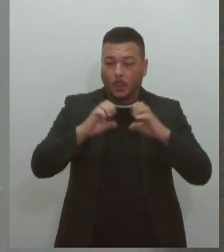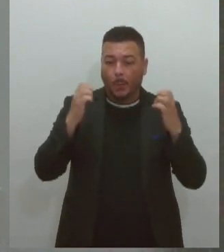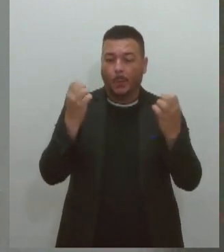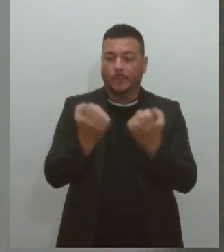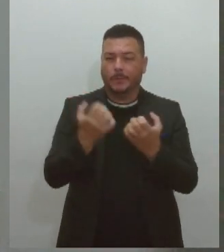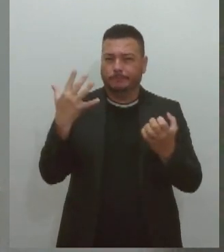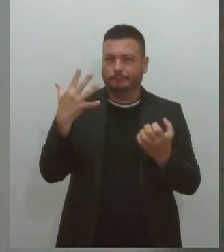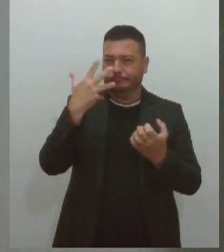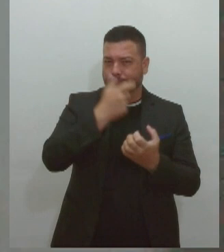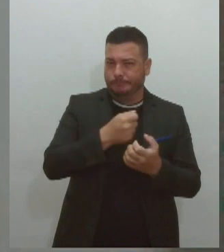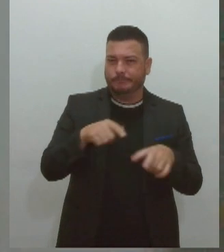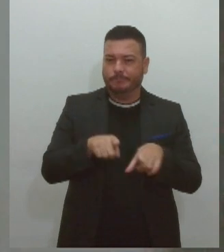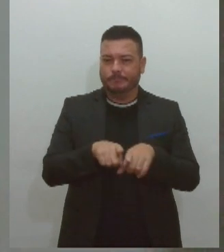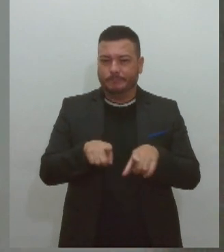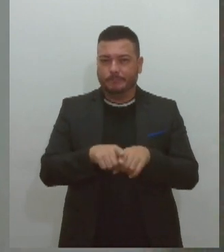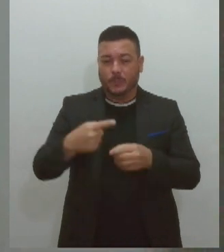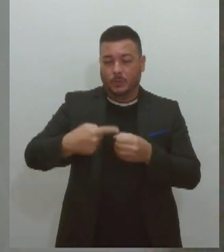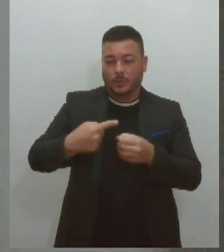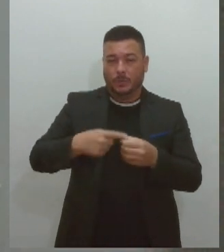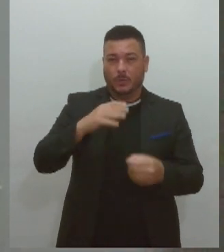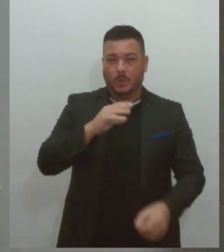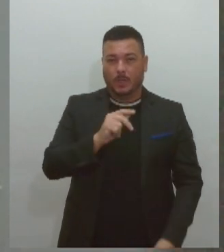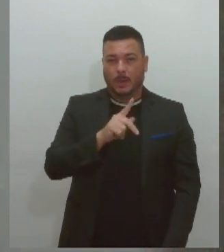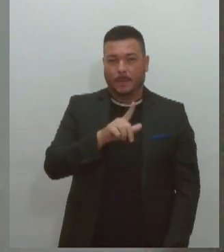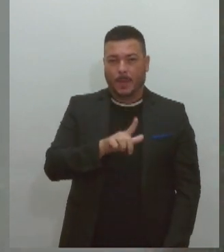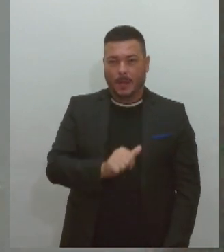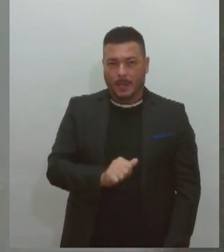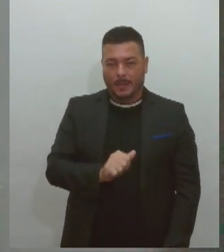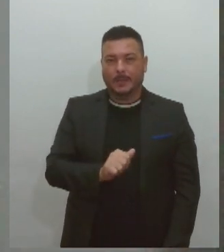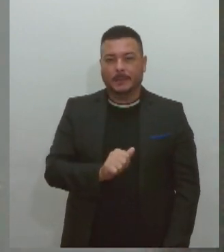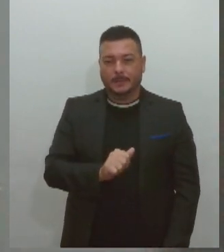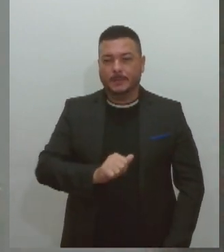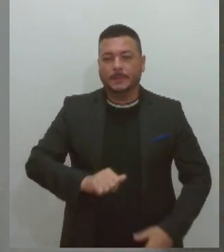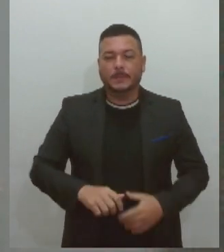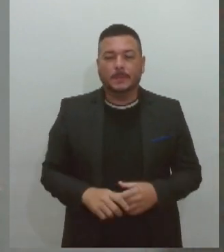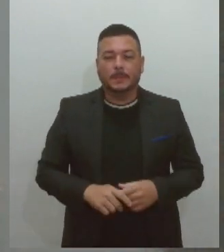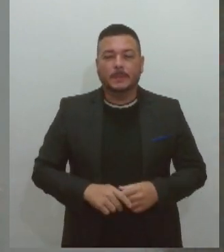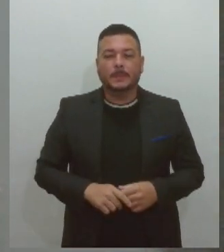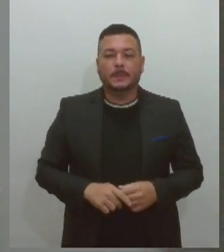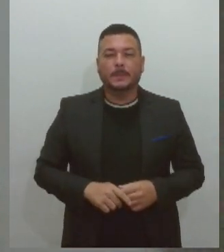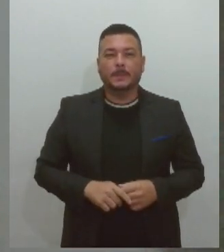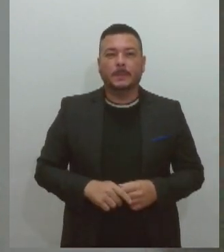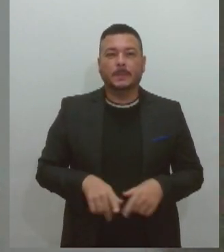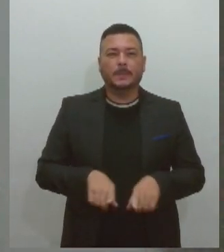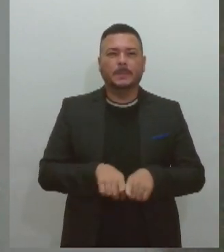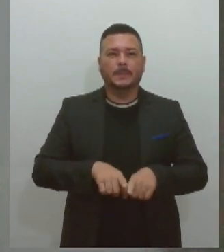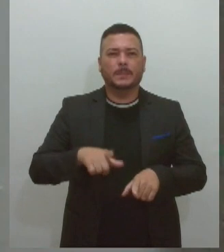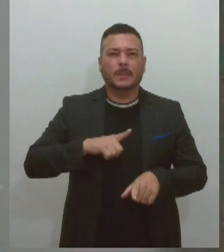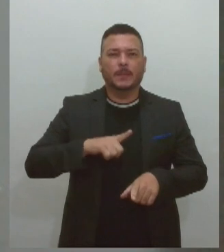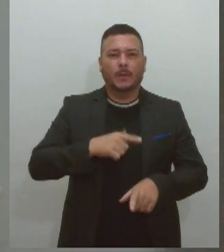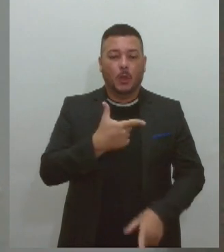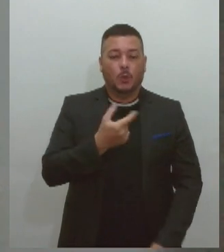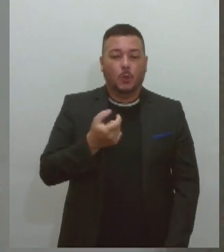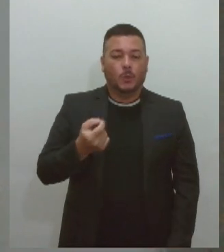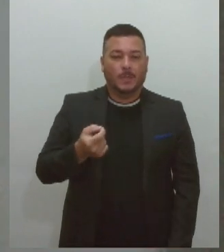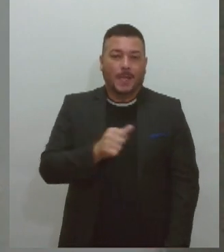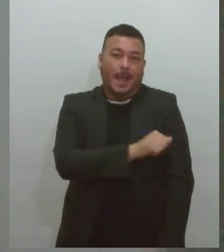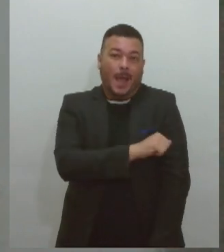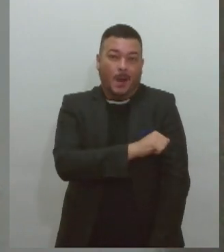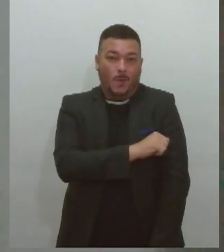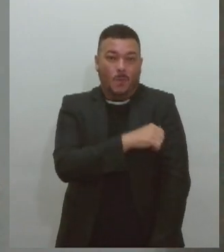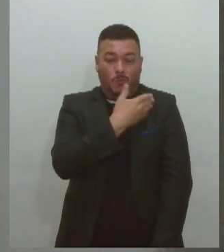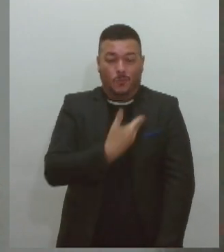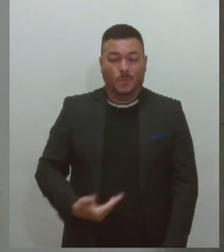Capela, na nossa unidade de conservação, tivemos cerca de 200 alunos da rede pública, no qual